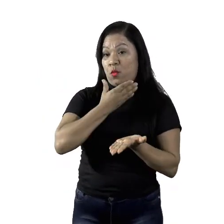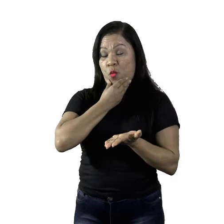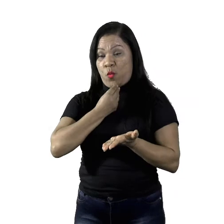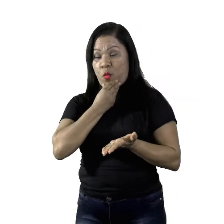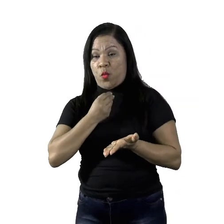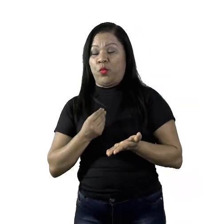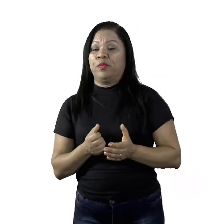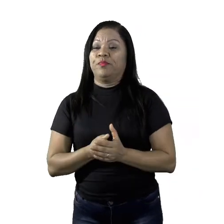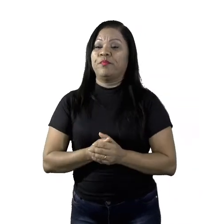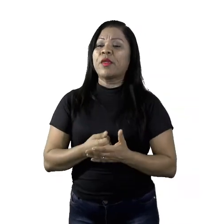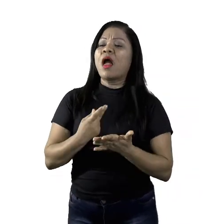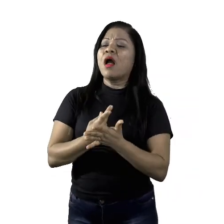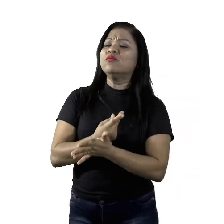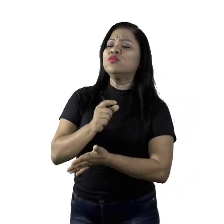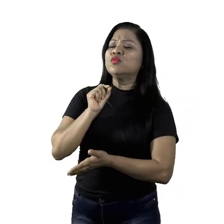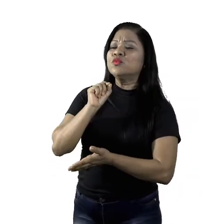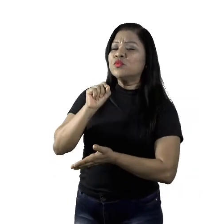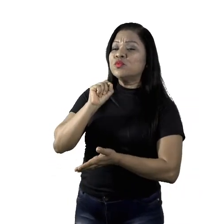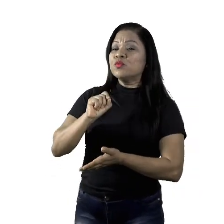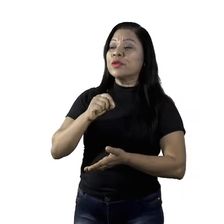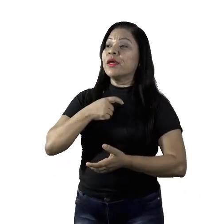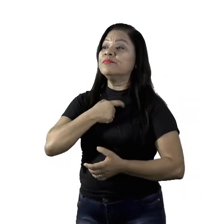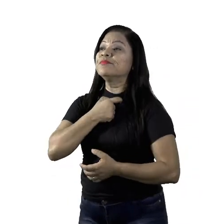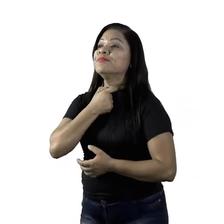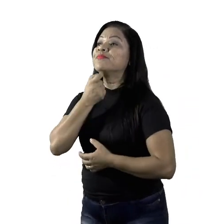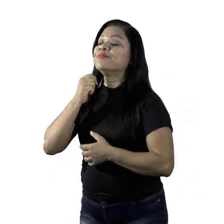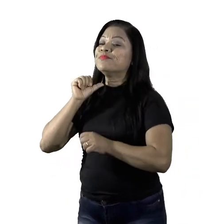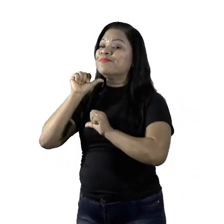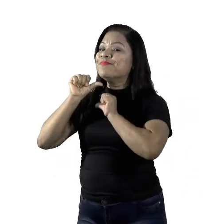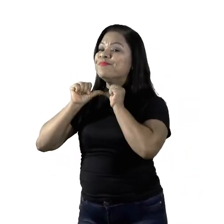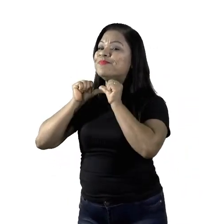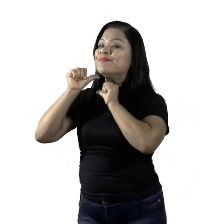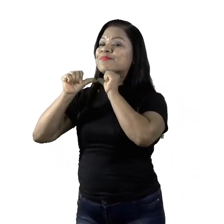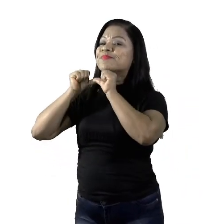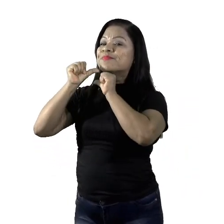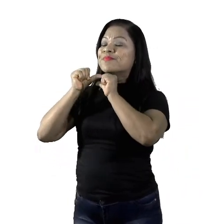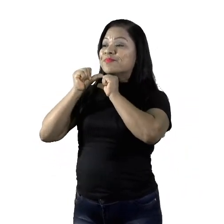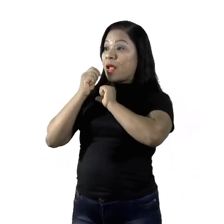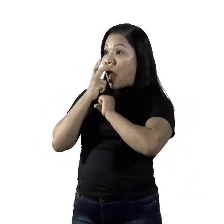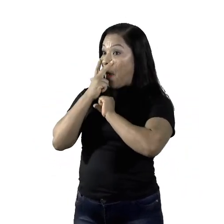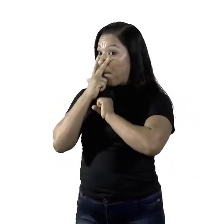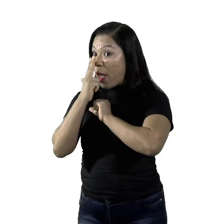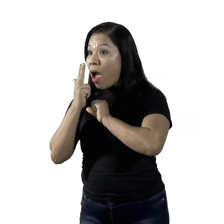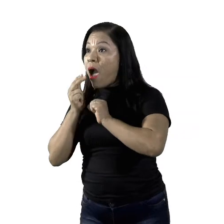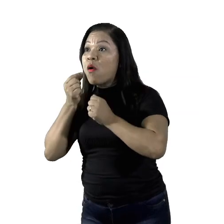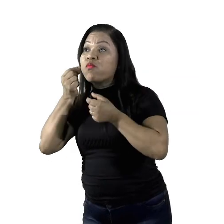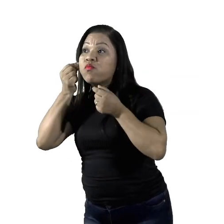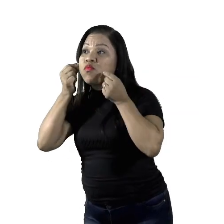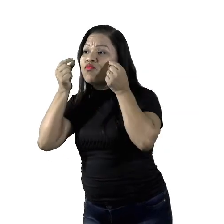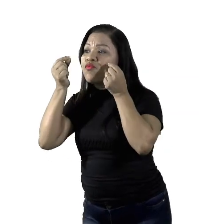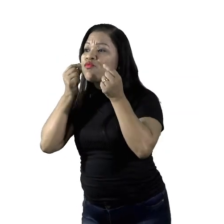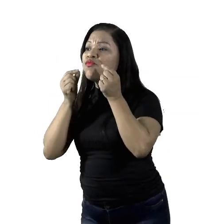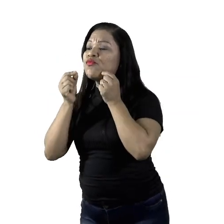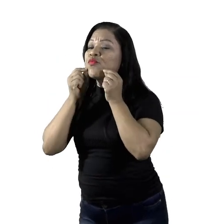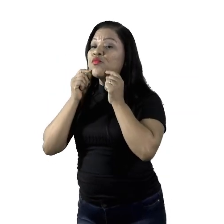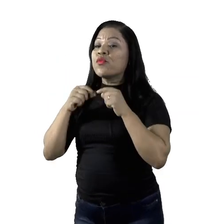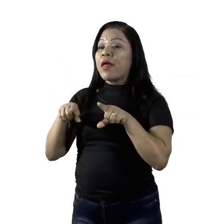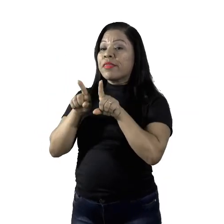meninos ocorre a mudança na voz, aparecimento de pelos no rosto e também a primeira ejaculação.